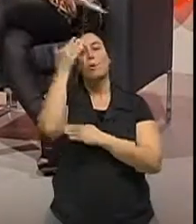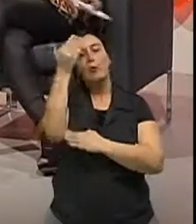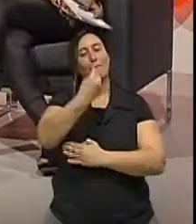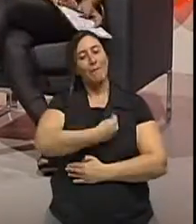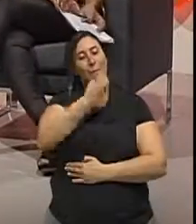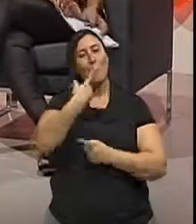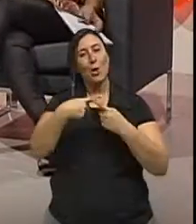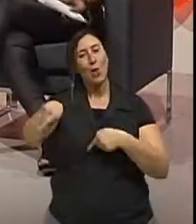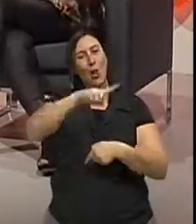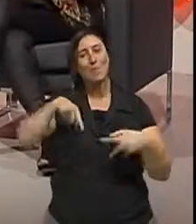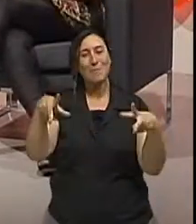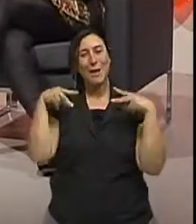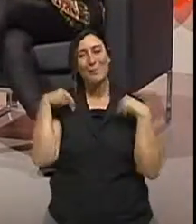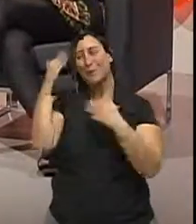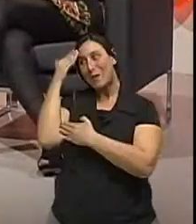porque a gente merece, né?